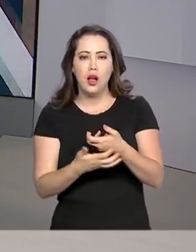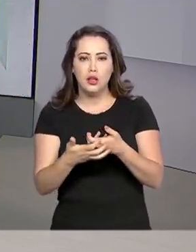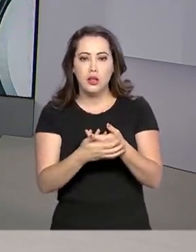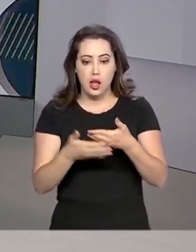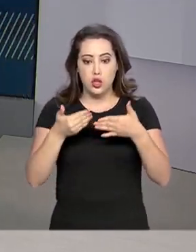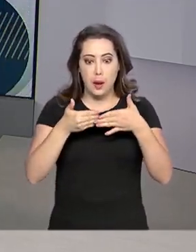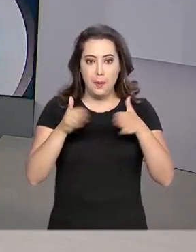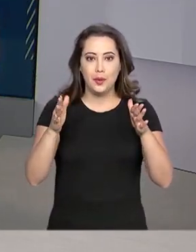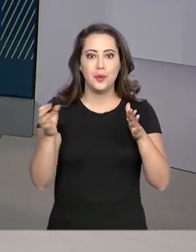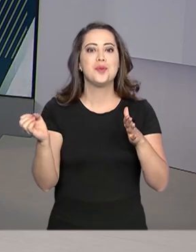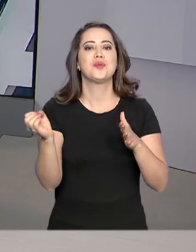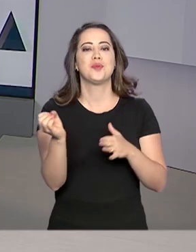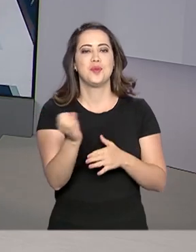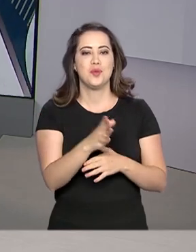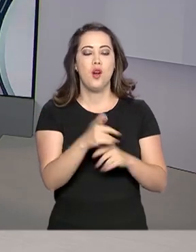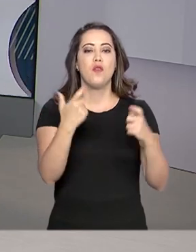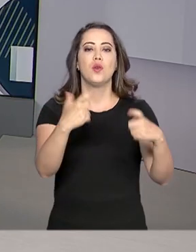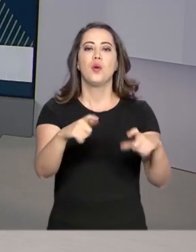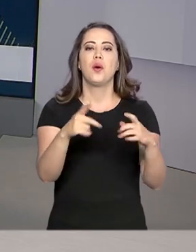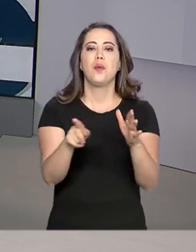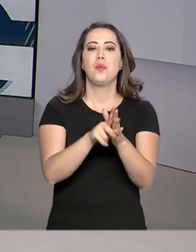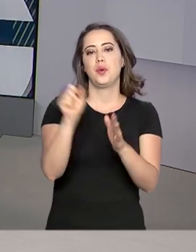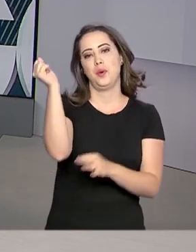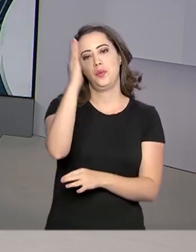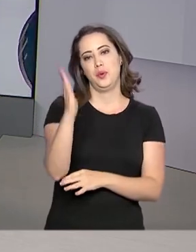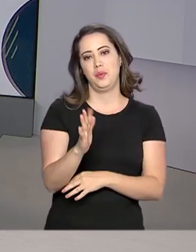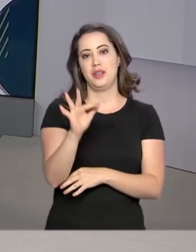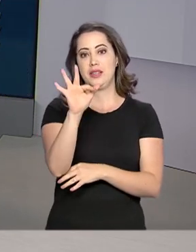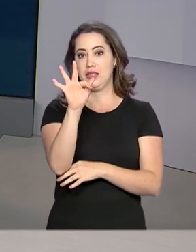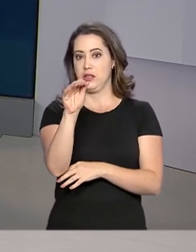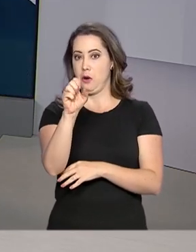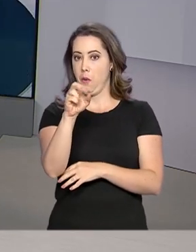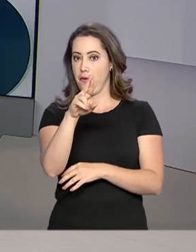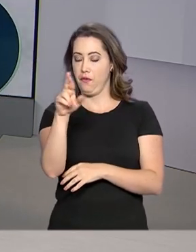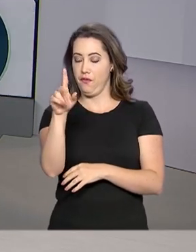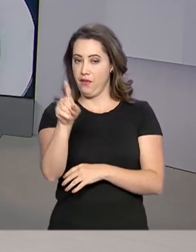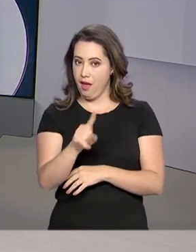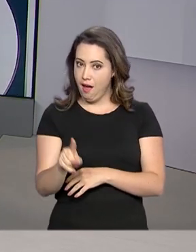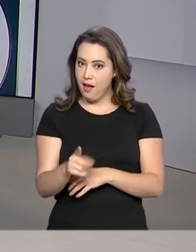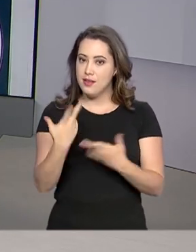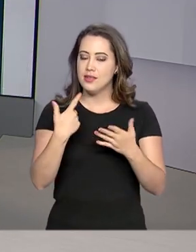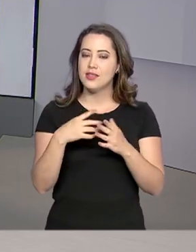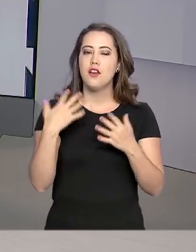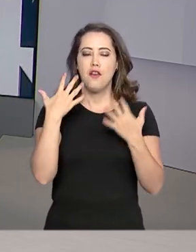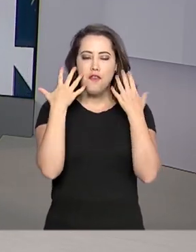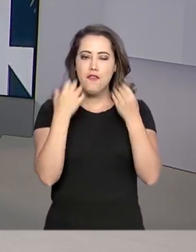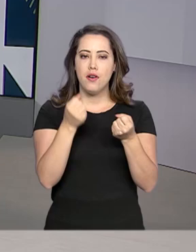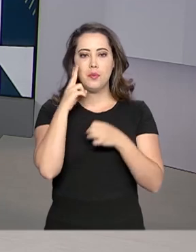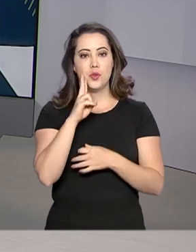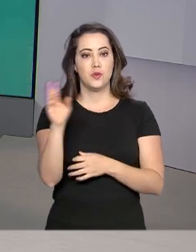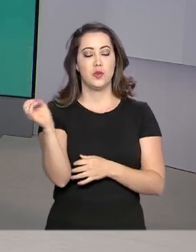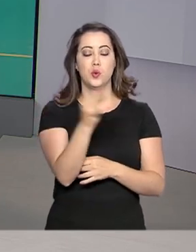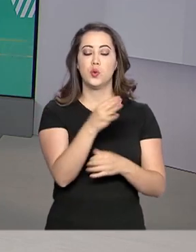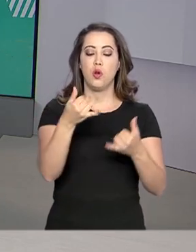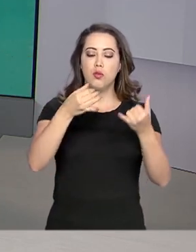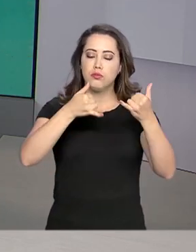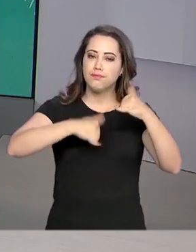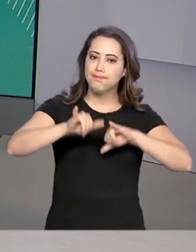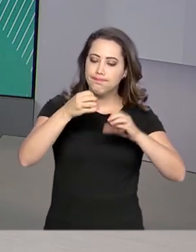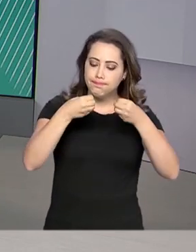brasileira na Antártica, a Estação Comandante Ferraz. Nossa equipe já está lá e mostra para a gente um dos novos laboratórios.